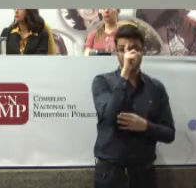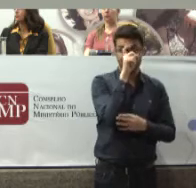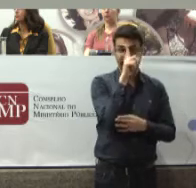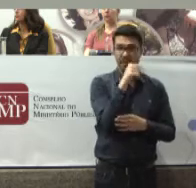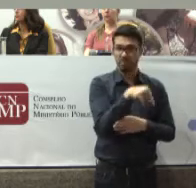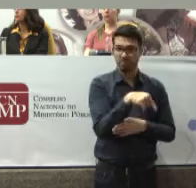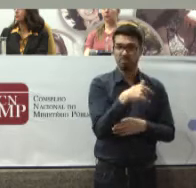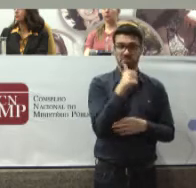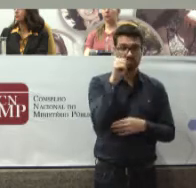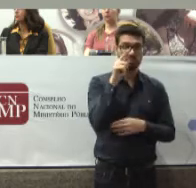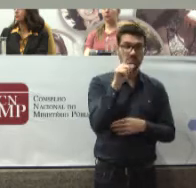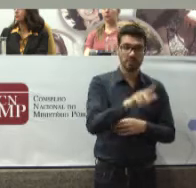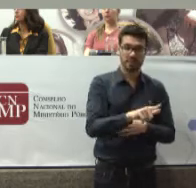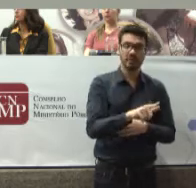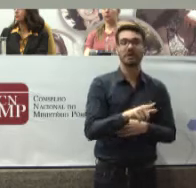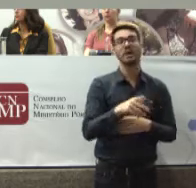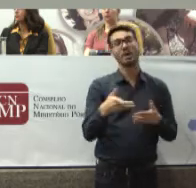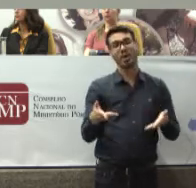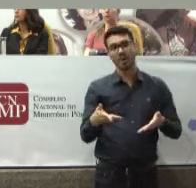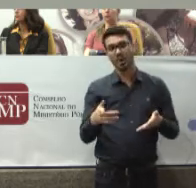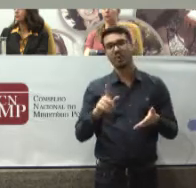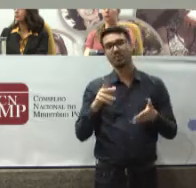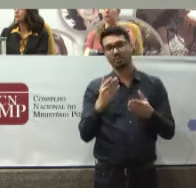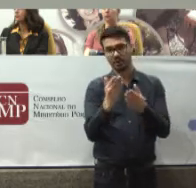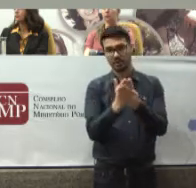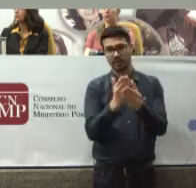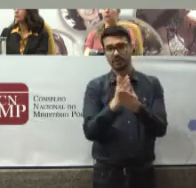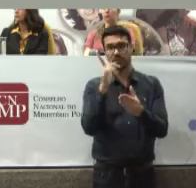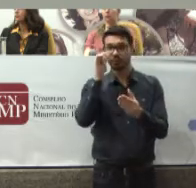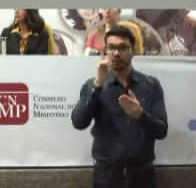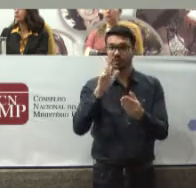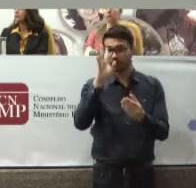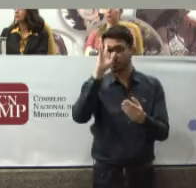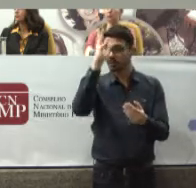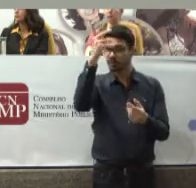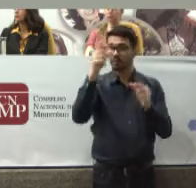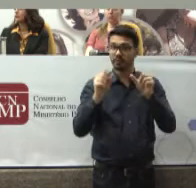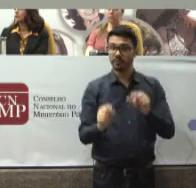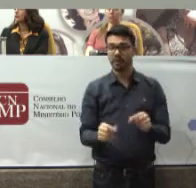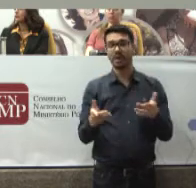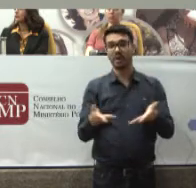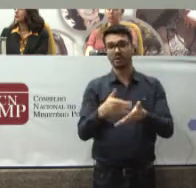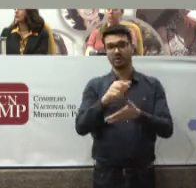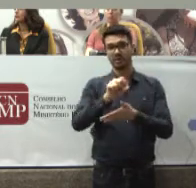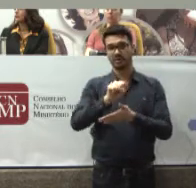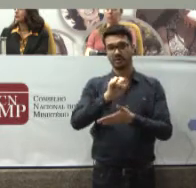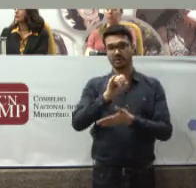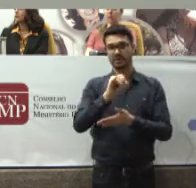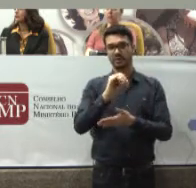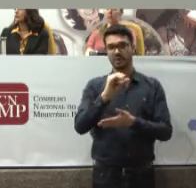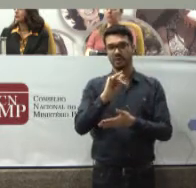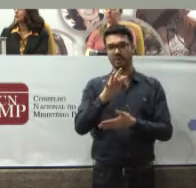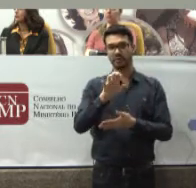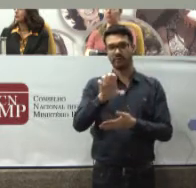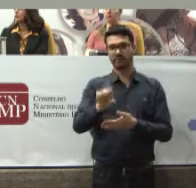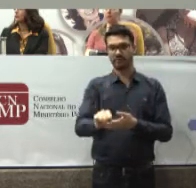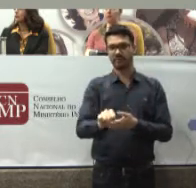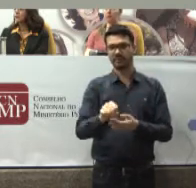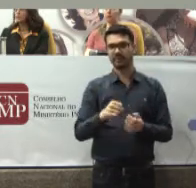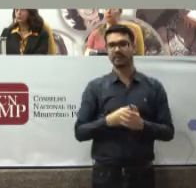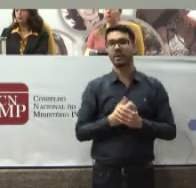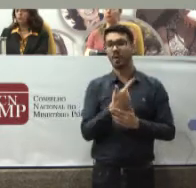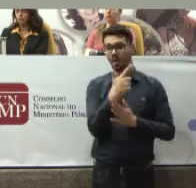frutos Um deles é o CIOPES Que todo mundo hoje usa Outros dados Desse inquérito Justificaram